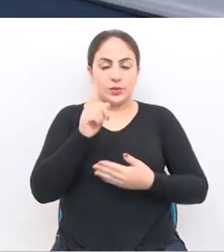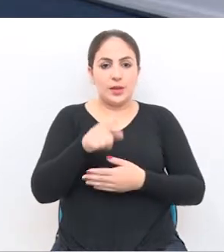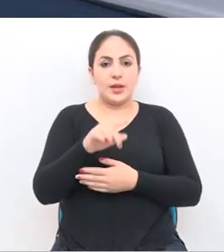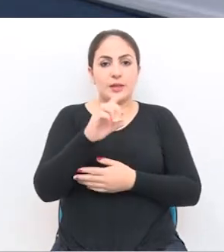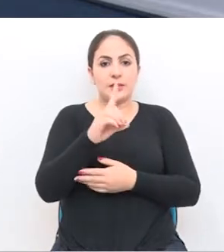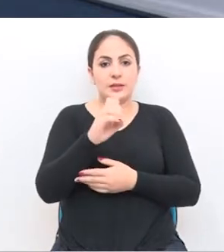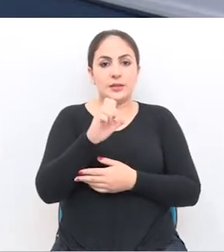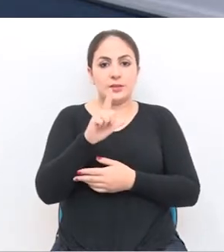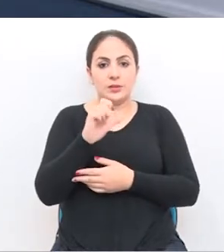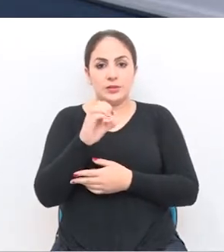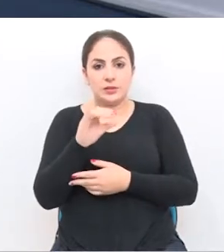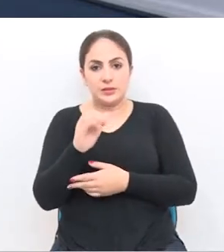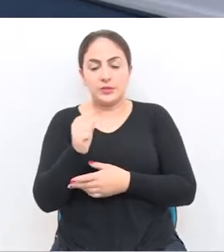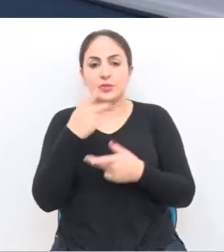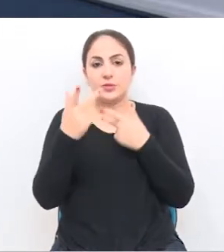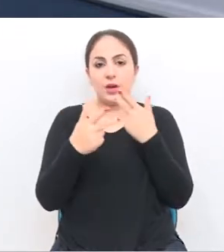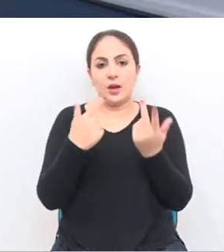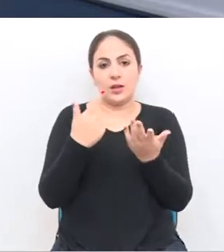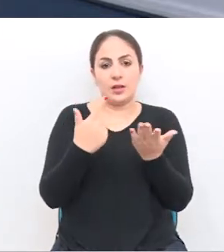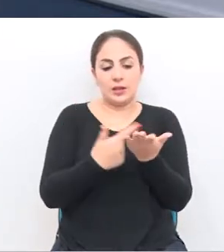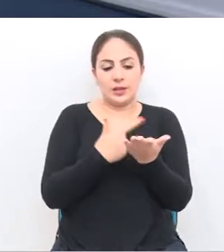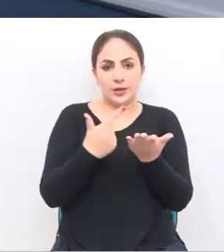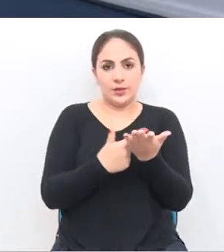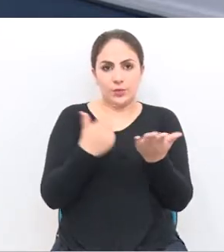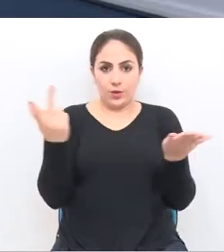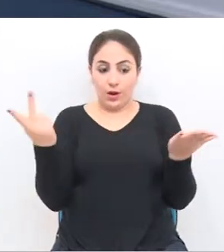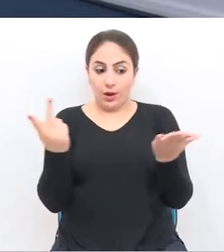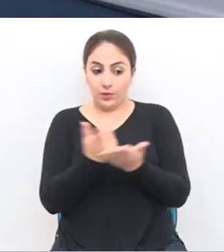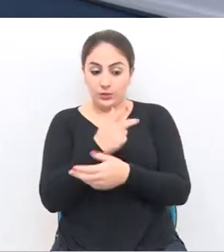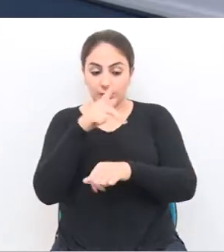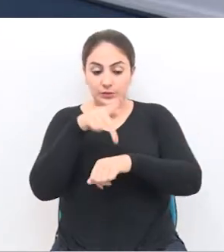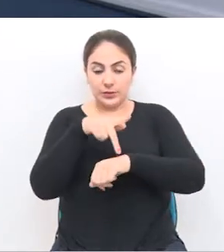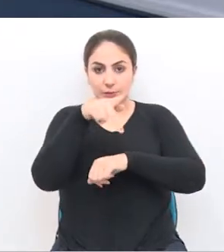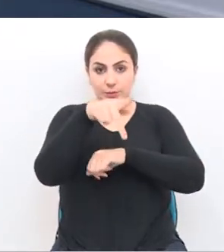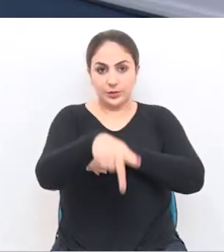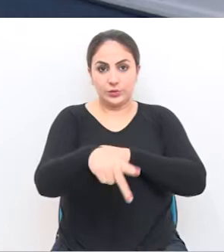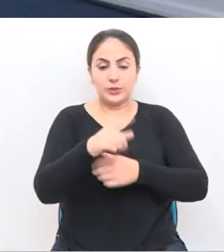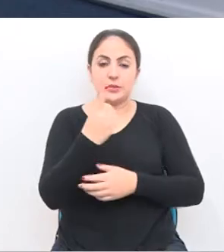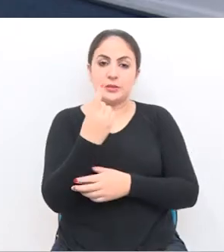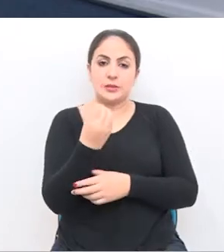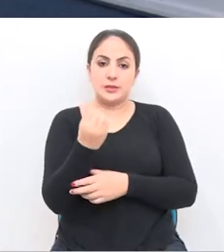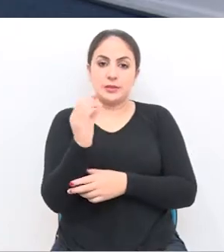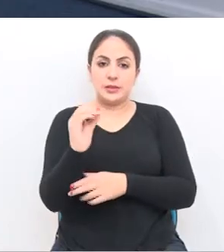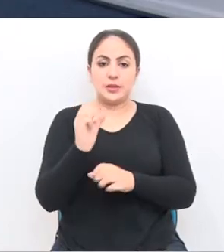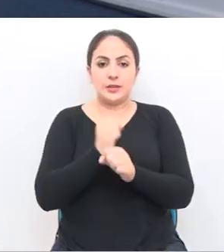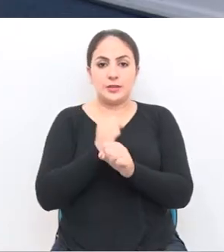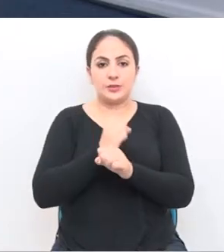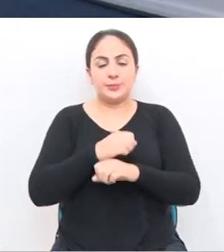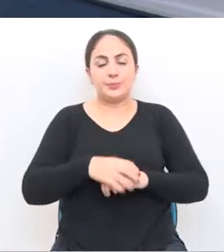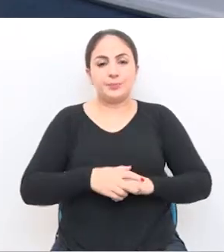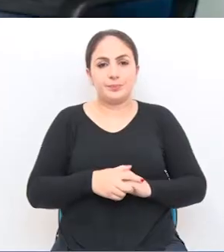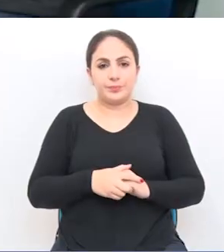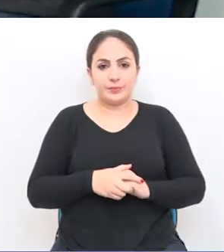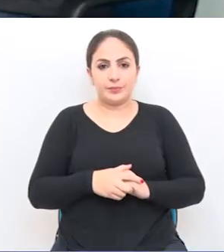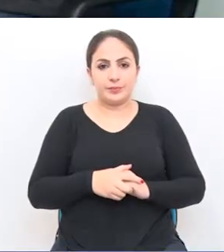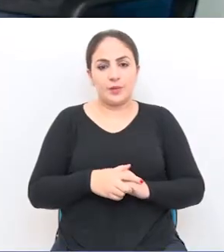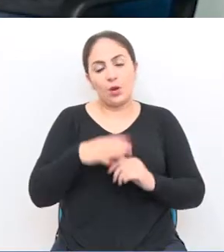programa é Velsina Cimento, que fala sobre o livro Aconteceu em Passo Fundo, 160 anos.